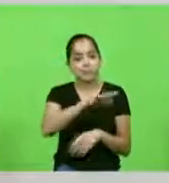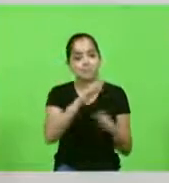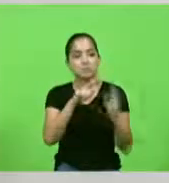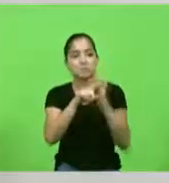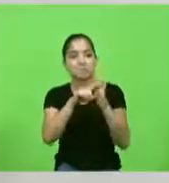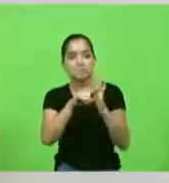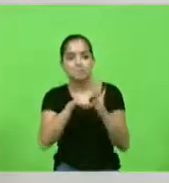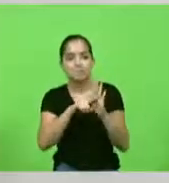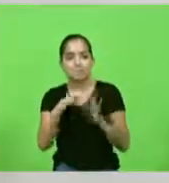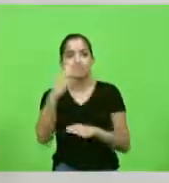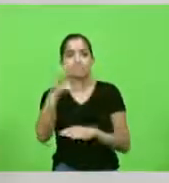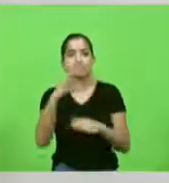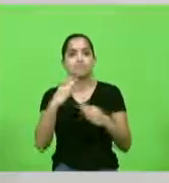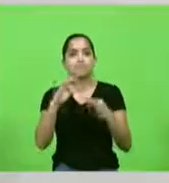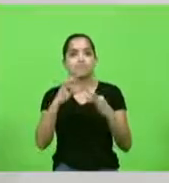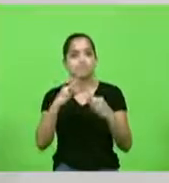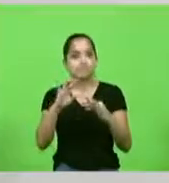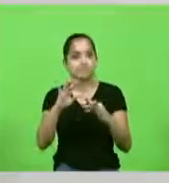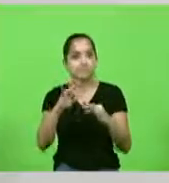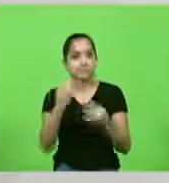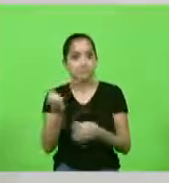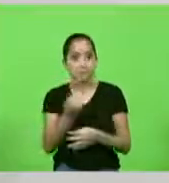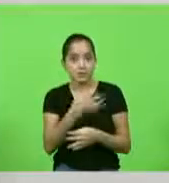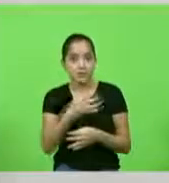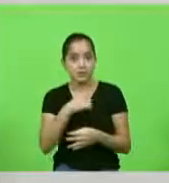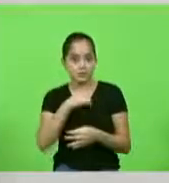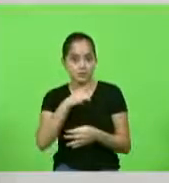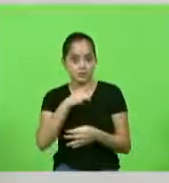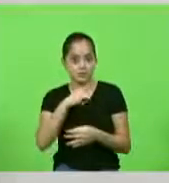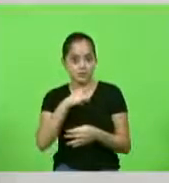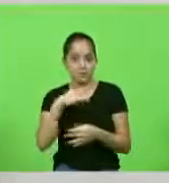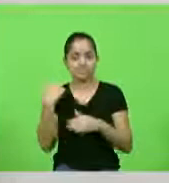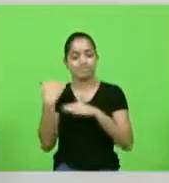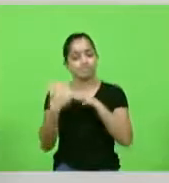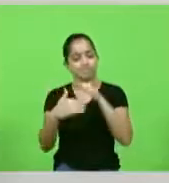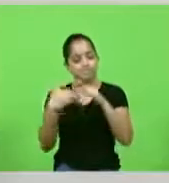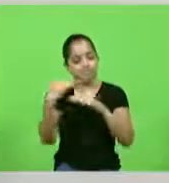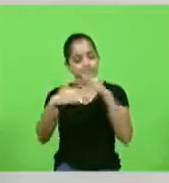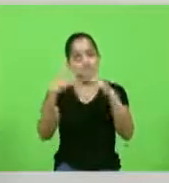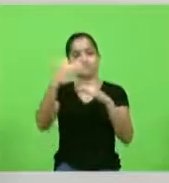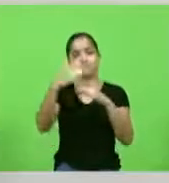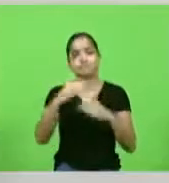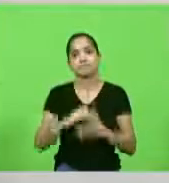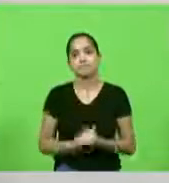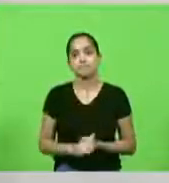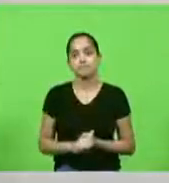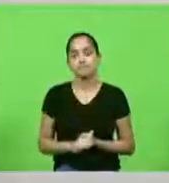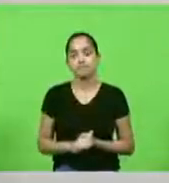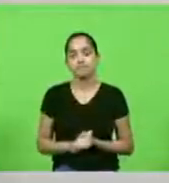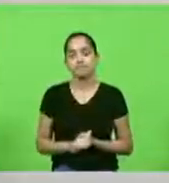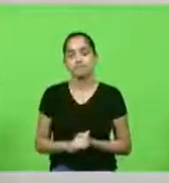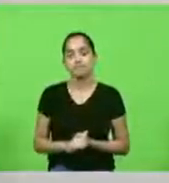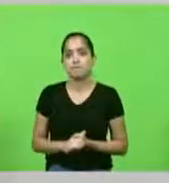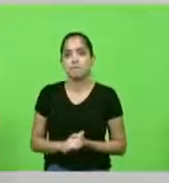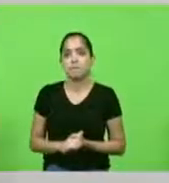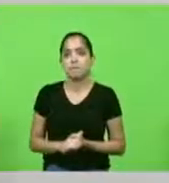de ciência de tecnologia de inovação tem no desenvolvimento e no crescimento do Estado obrigado presidente